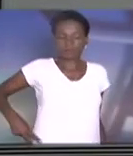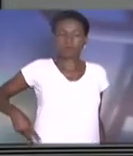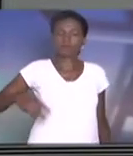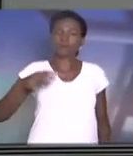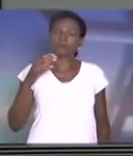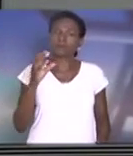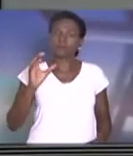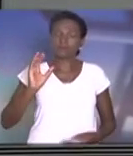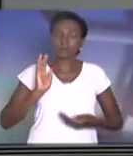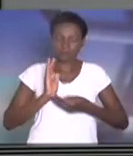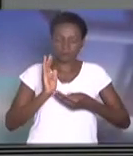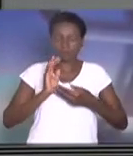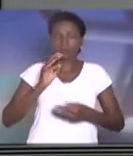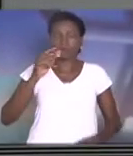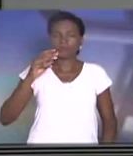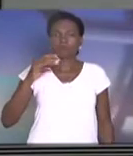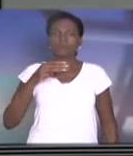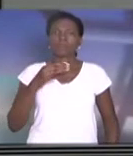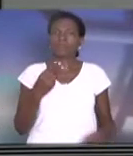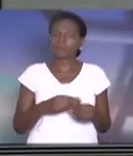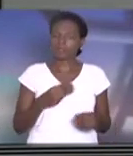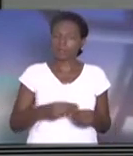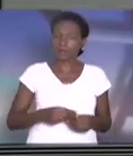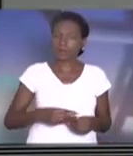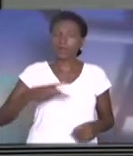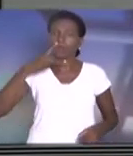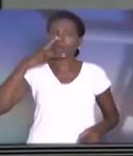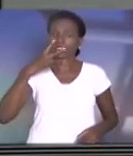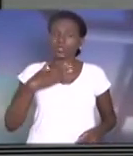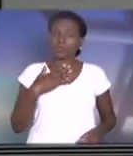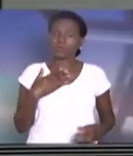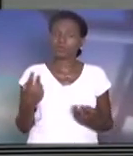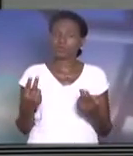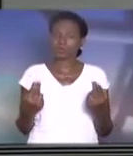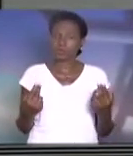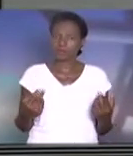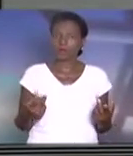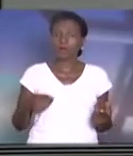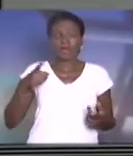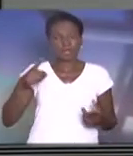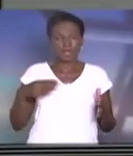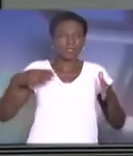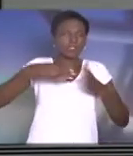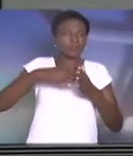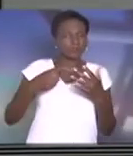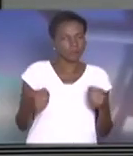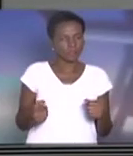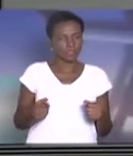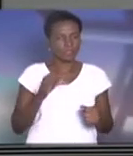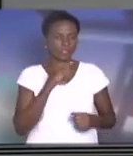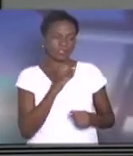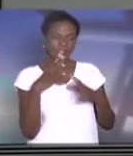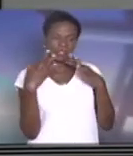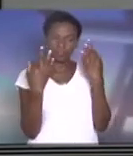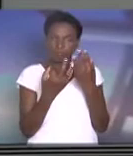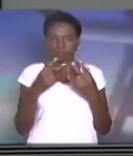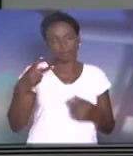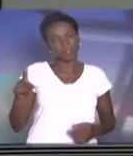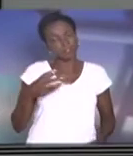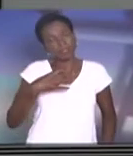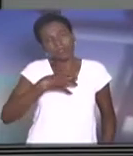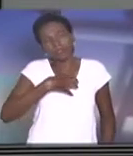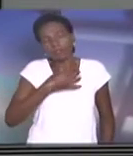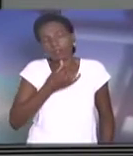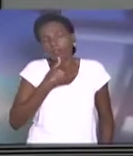impedido o tal descalabrio. Se ele é parente da prefeita, sinto muito, mesmo que fosse